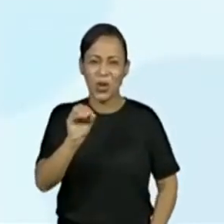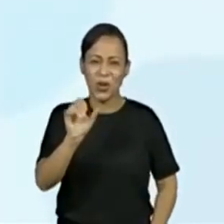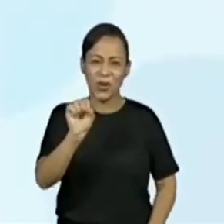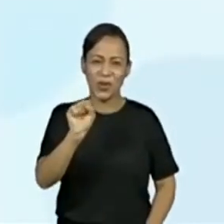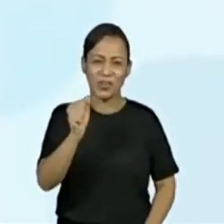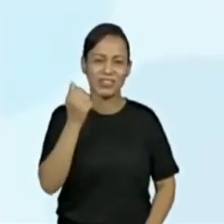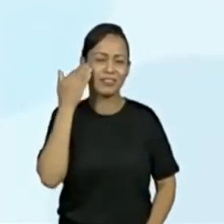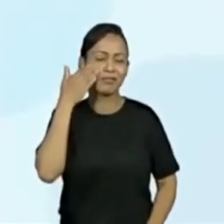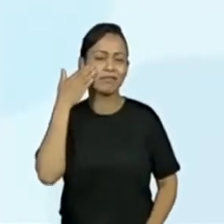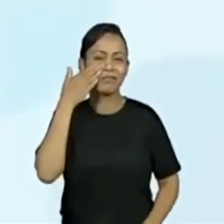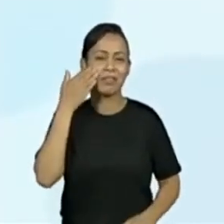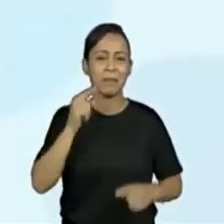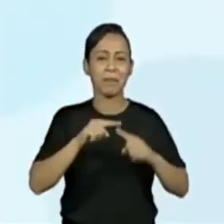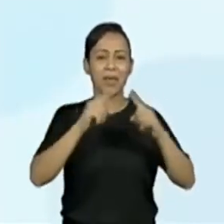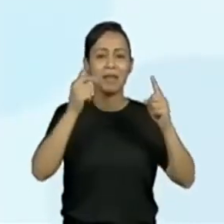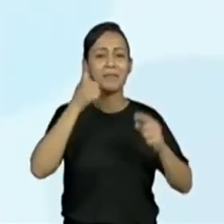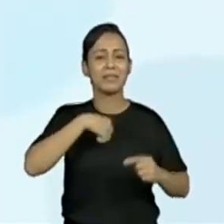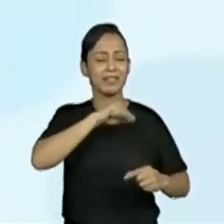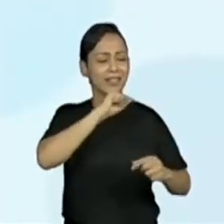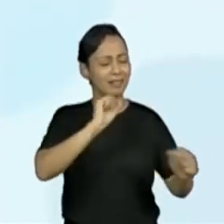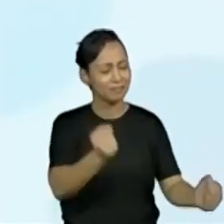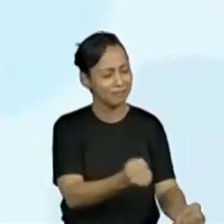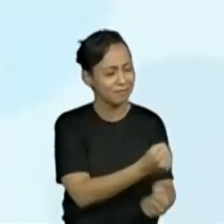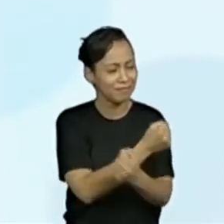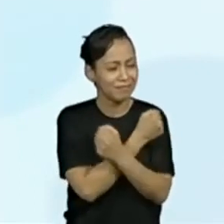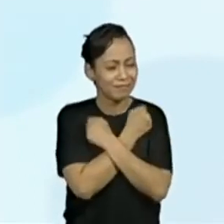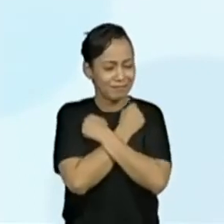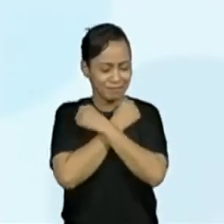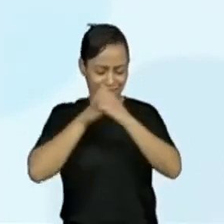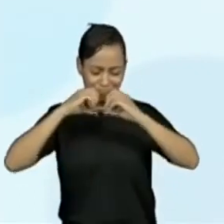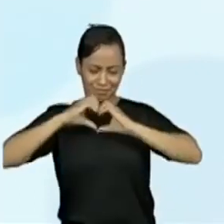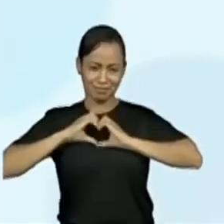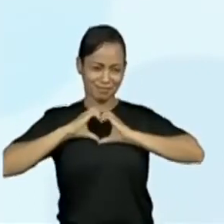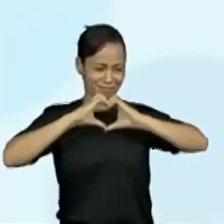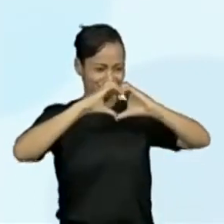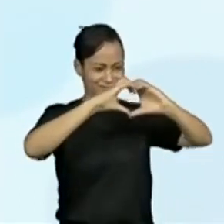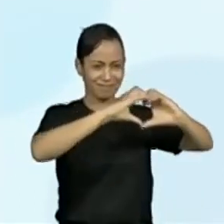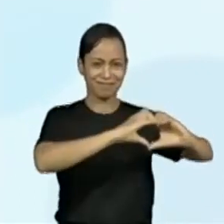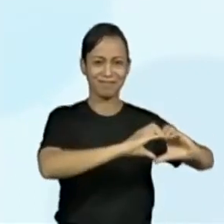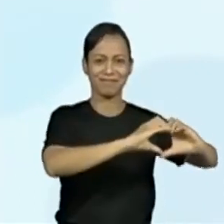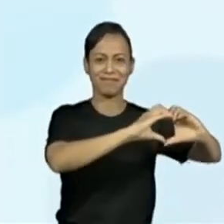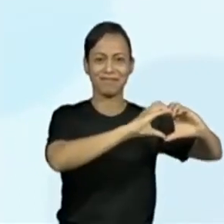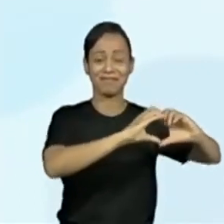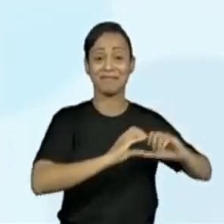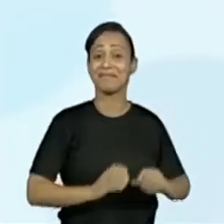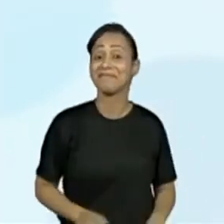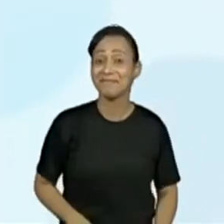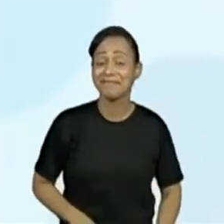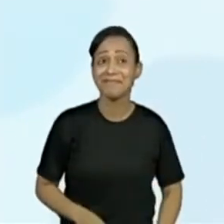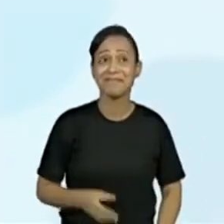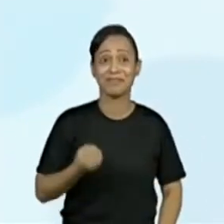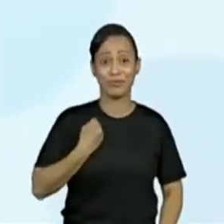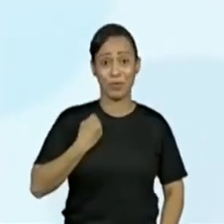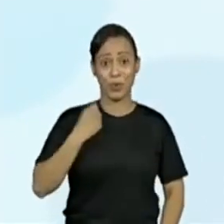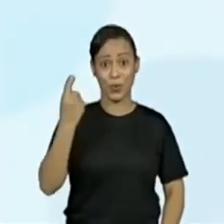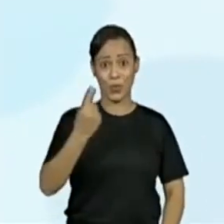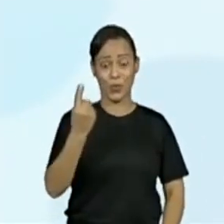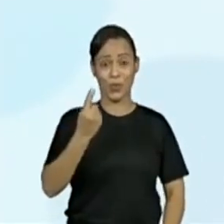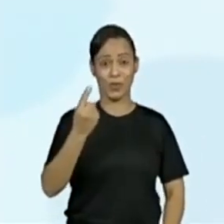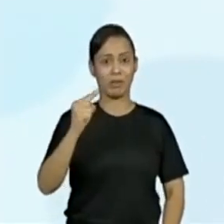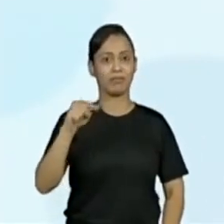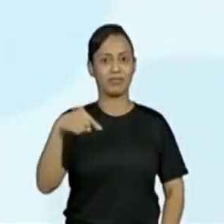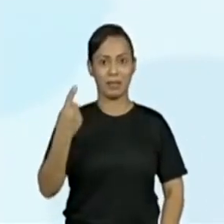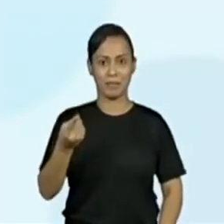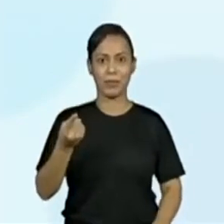Menina, dá-me um abraço que eu te dou o meu coração. Muito bem. E essa a gente vai pôr o número um, porque vai ser importante depois para vocês.